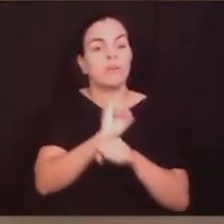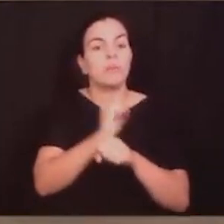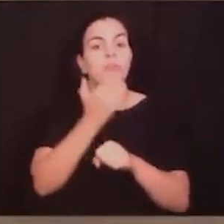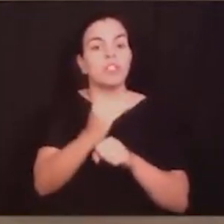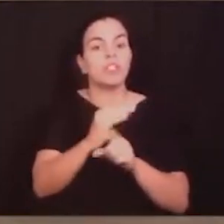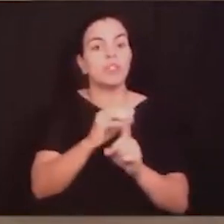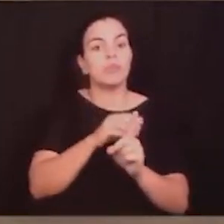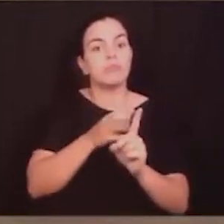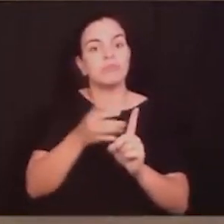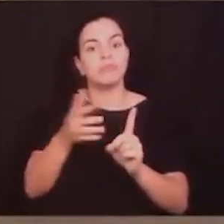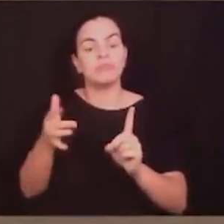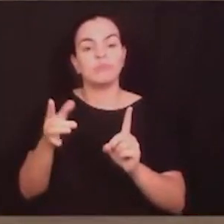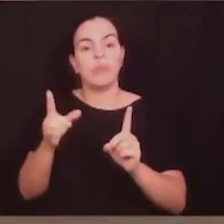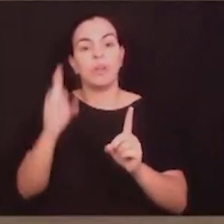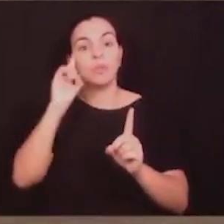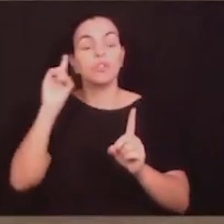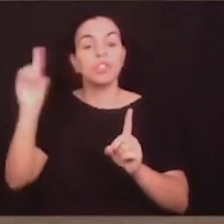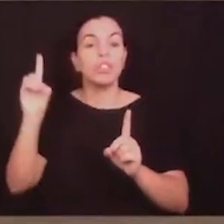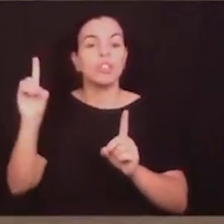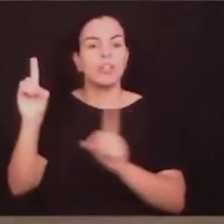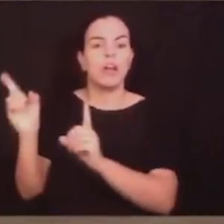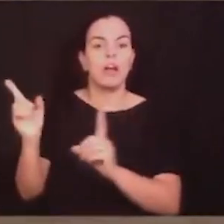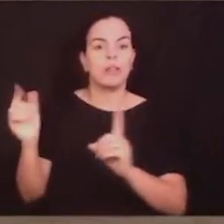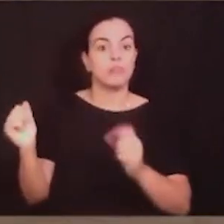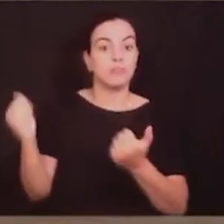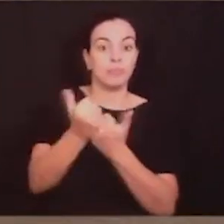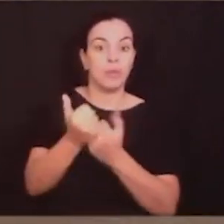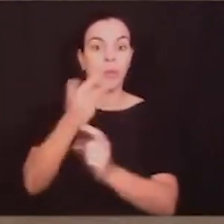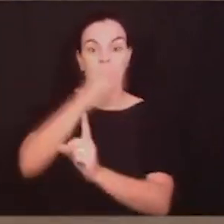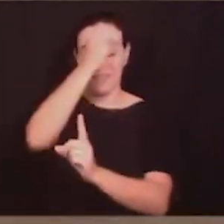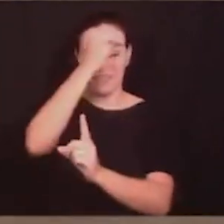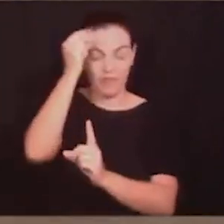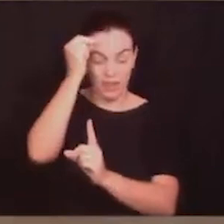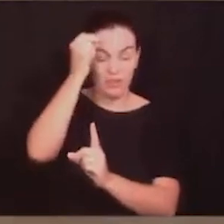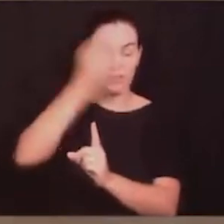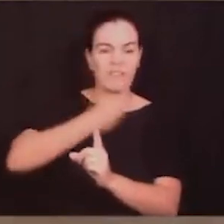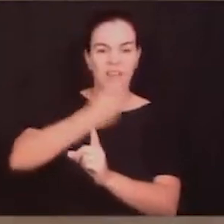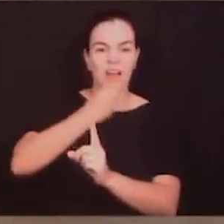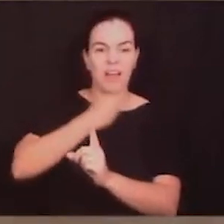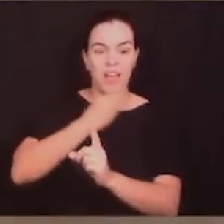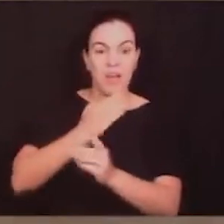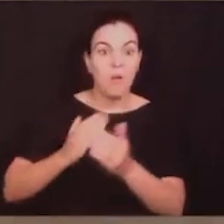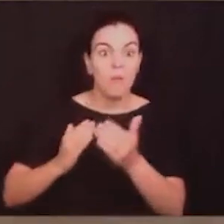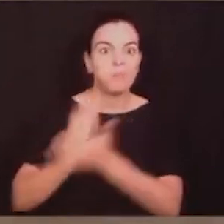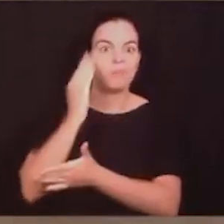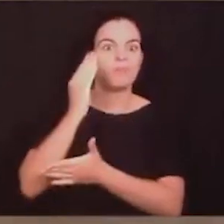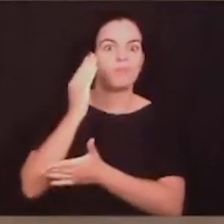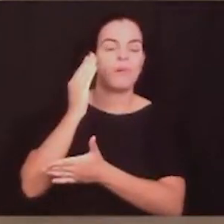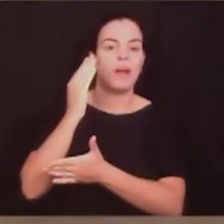para dizer o mínimo, uma coisa vergonhosa. Quero dizer também que, em momento algum, o vereador Rodrigo Reis,